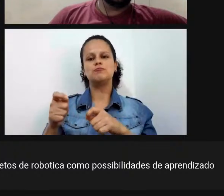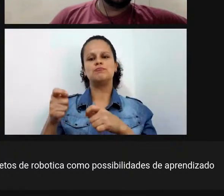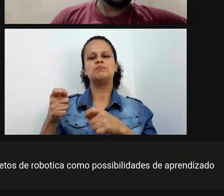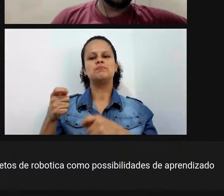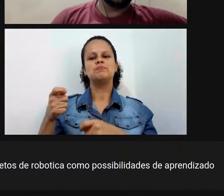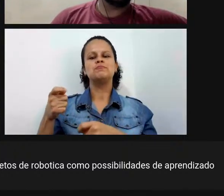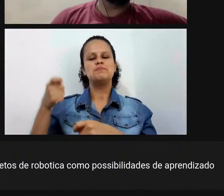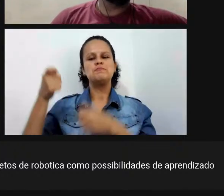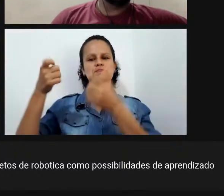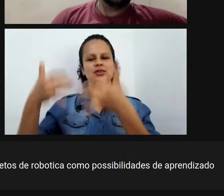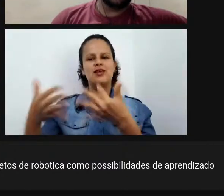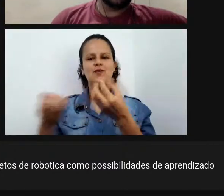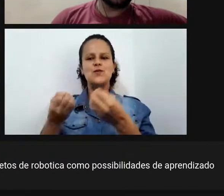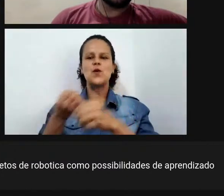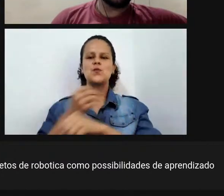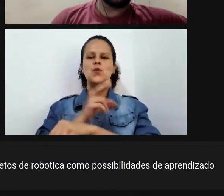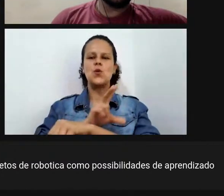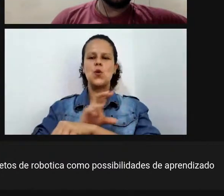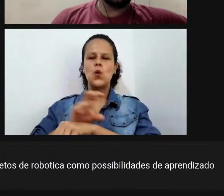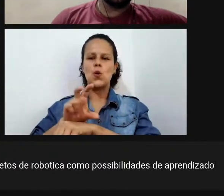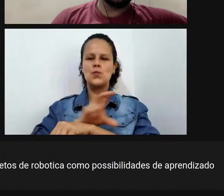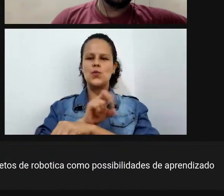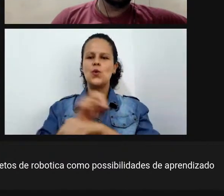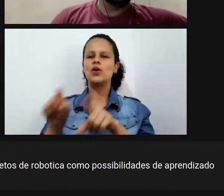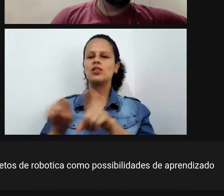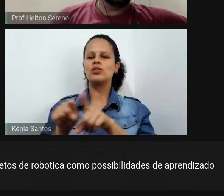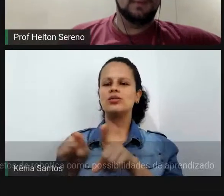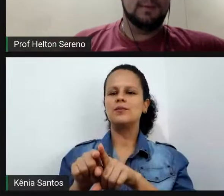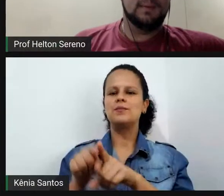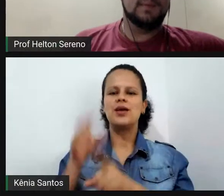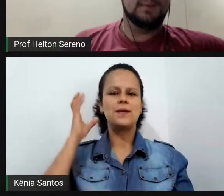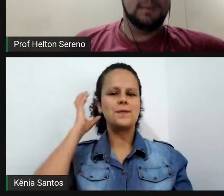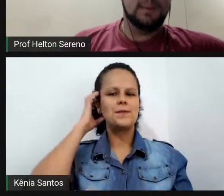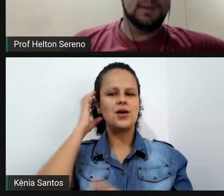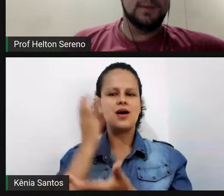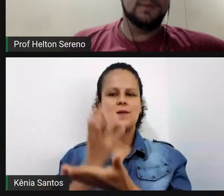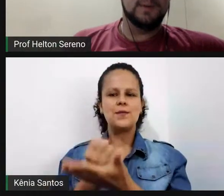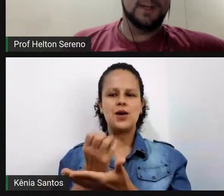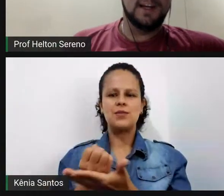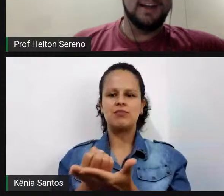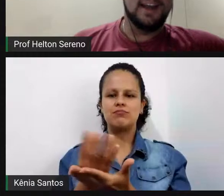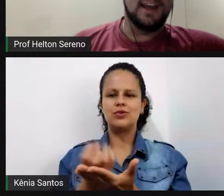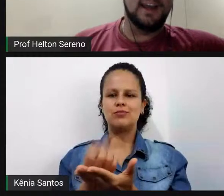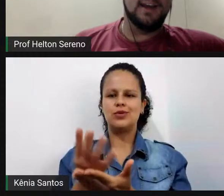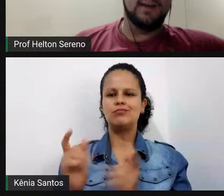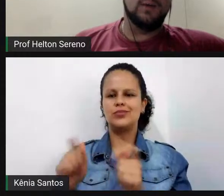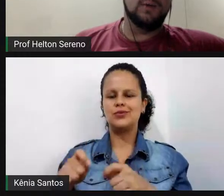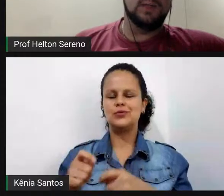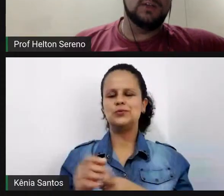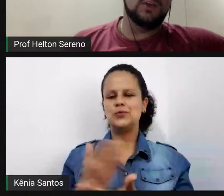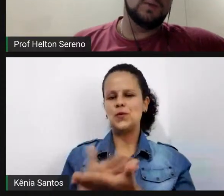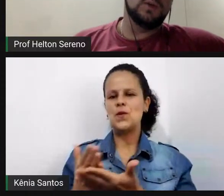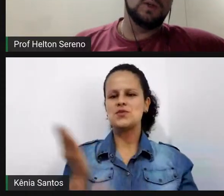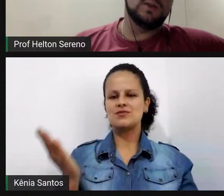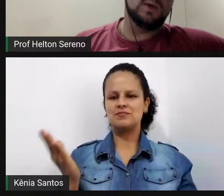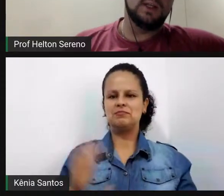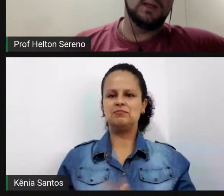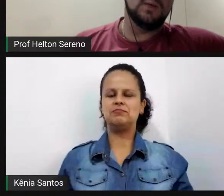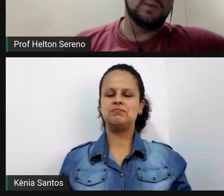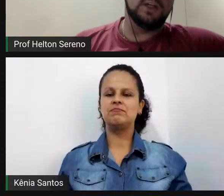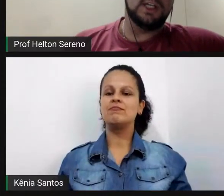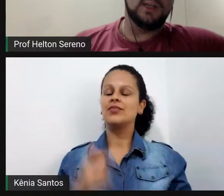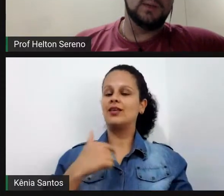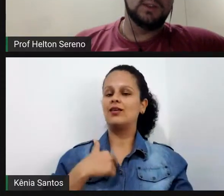robôs e o Damione com o podcast começa aí vamos lá eu desde 2012